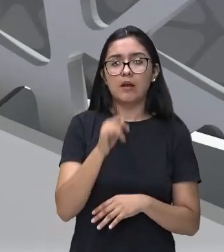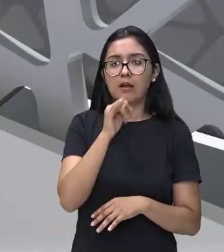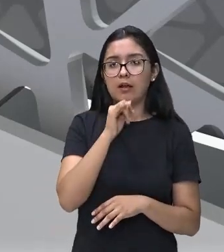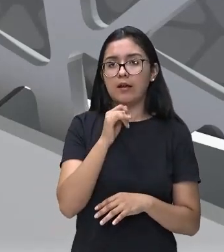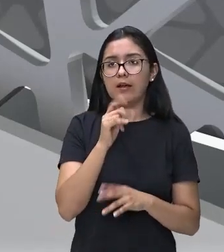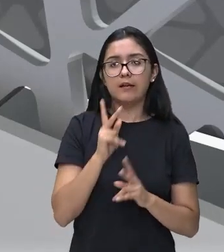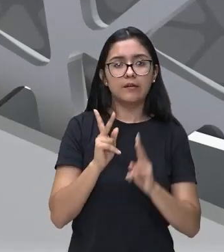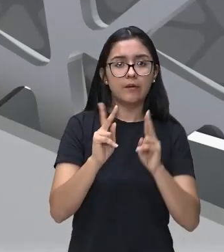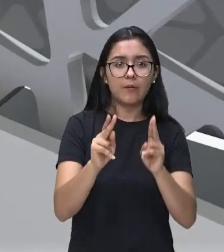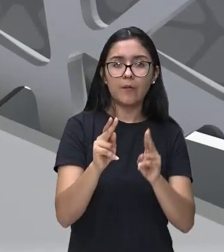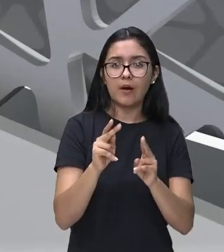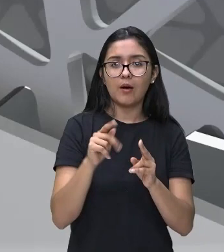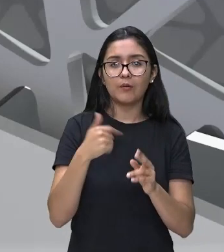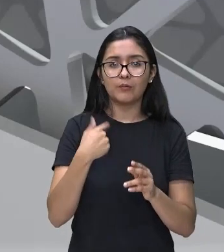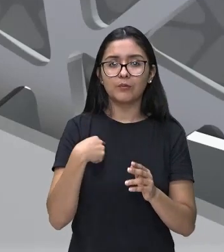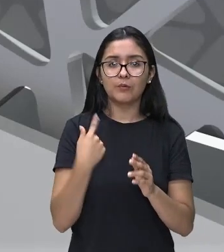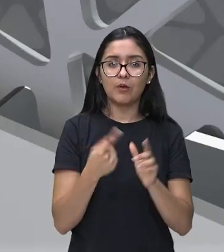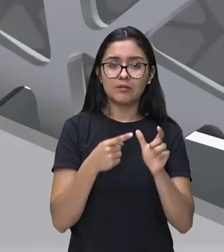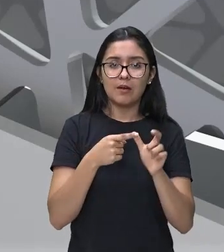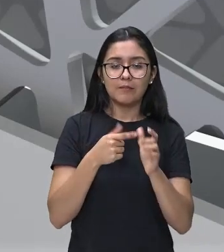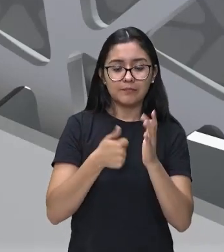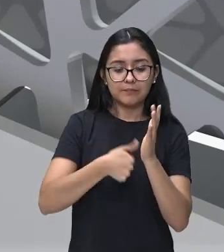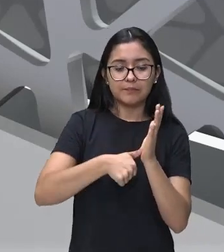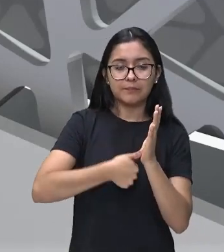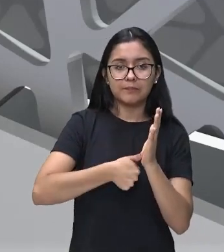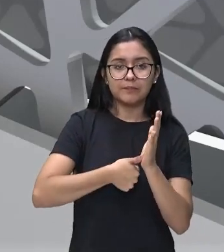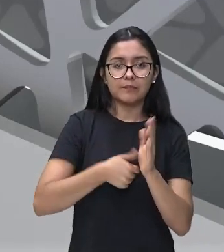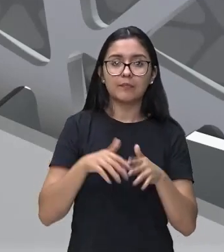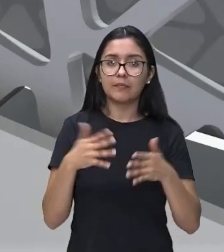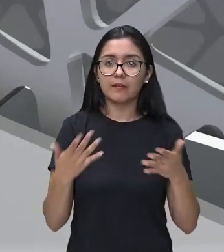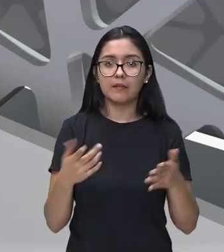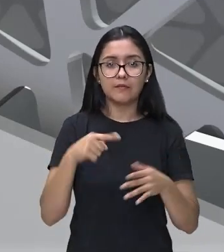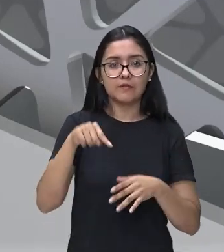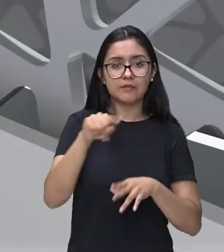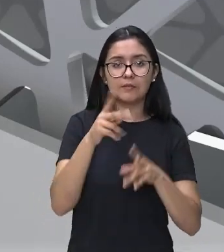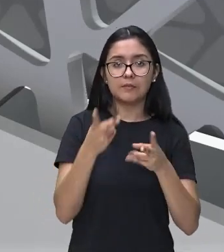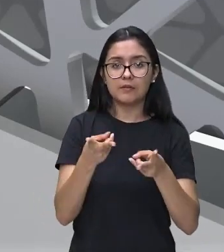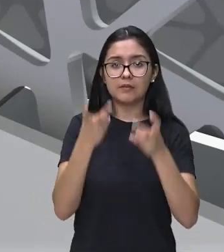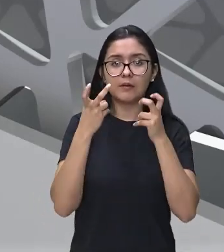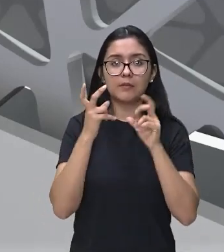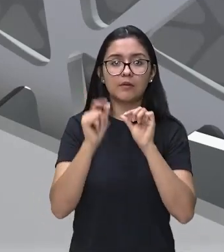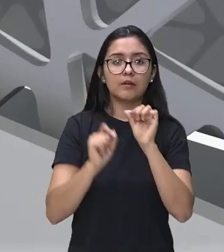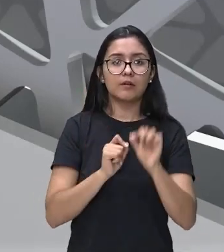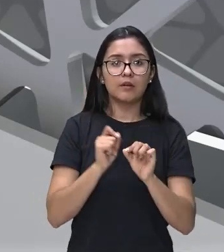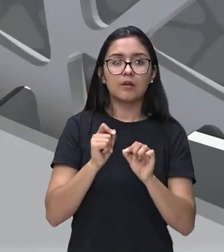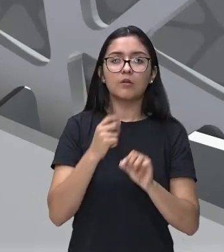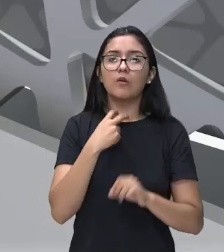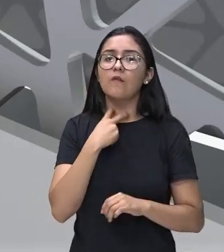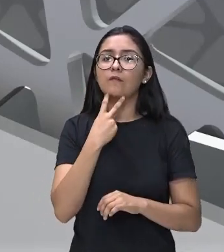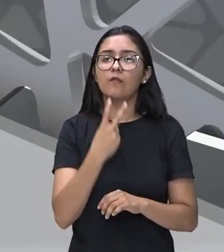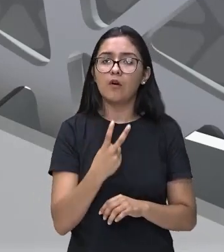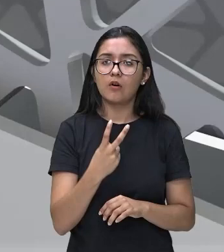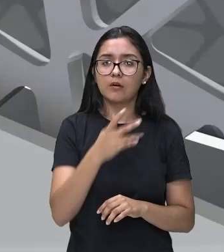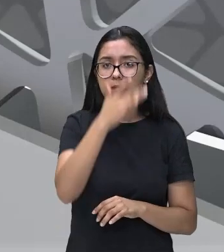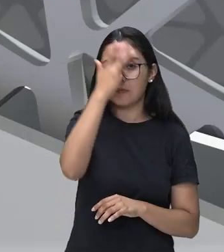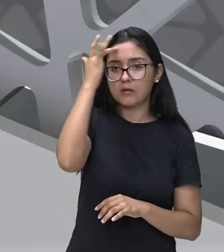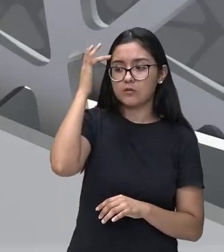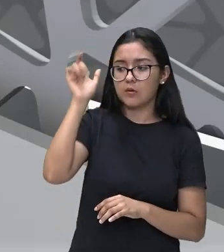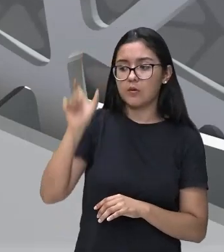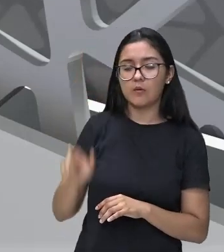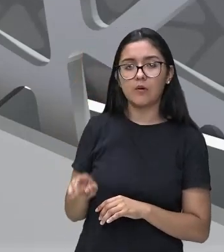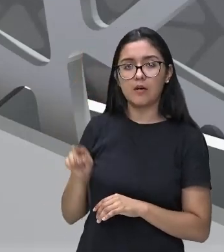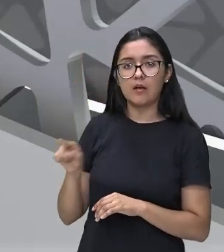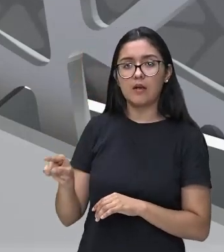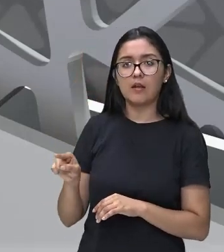a nossa digital. Então, você percebe ele através do timbre da voz do seu amigo.